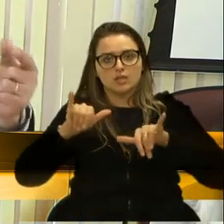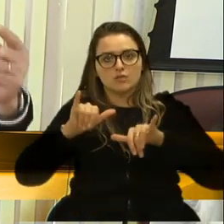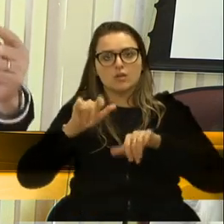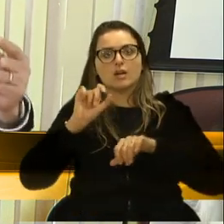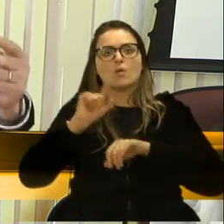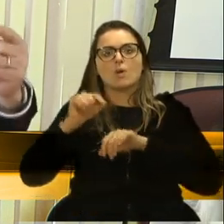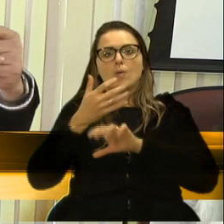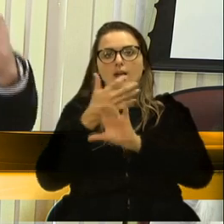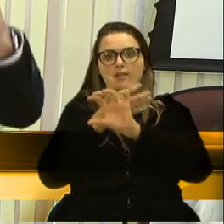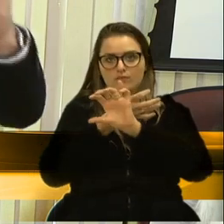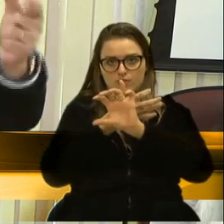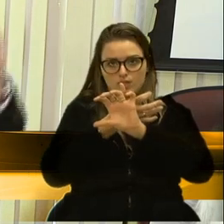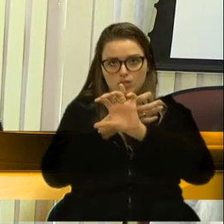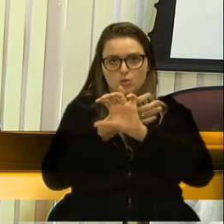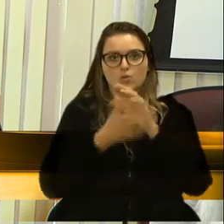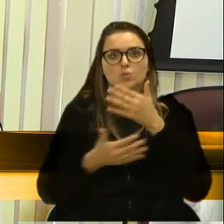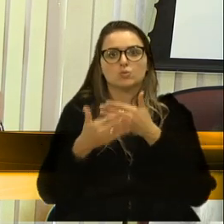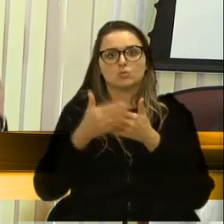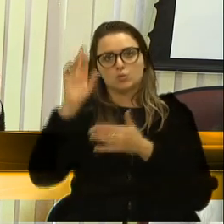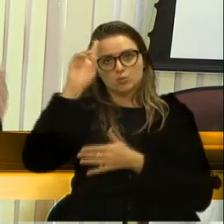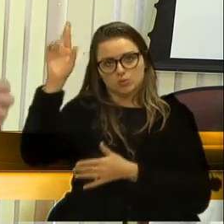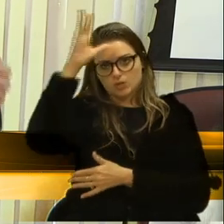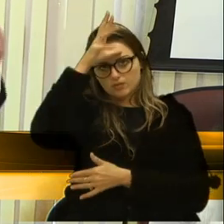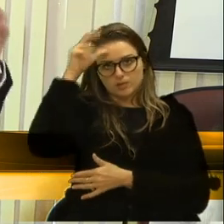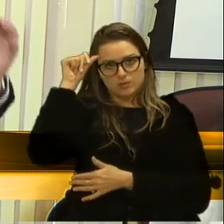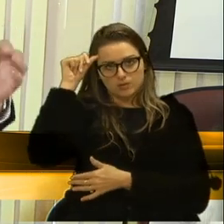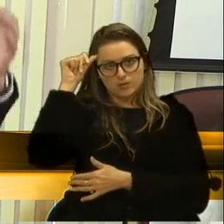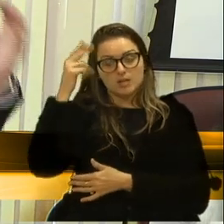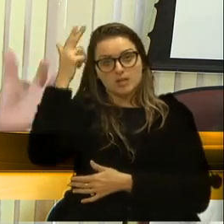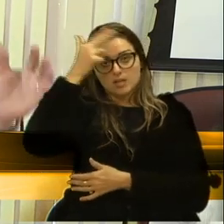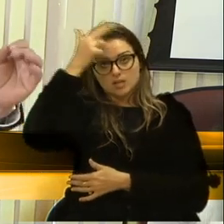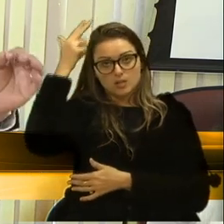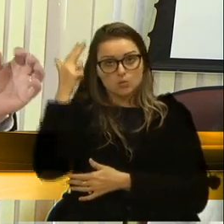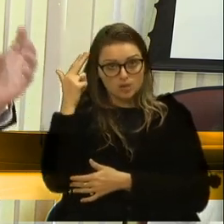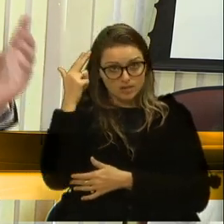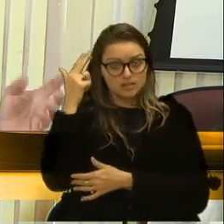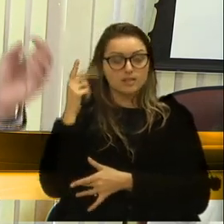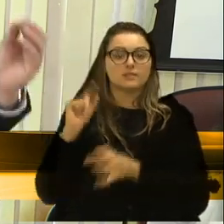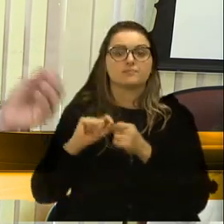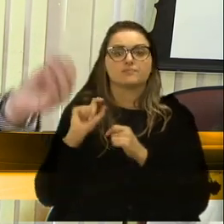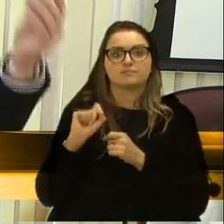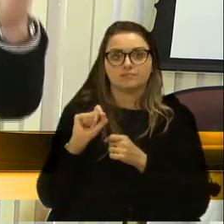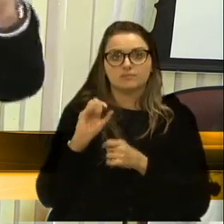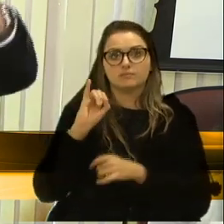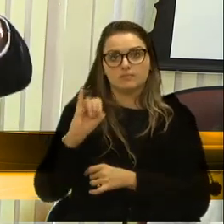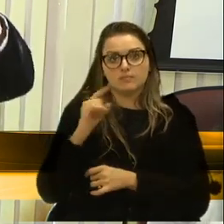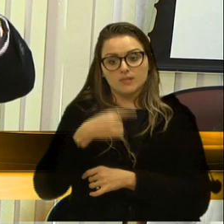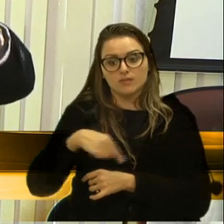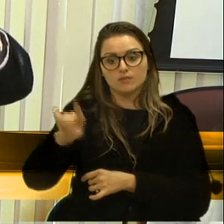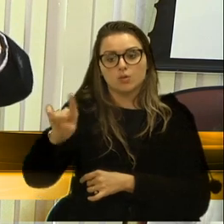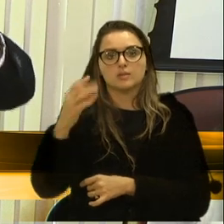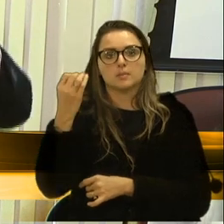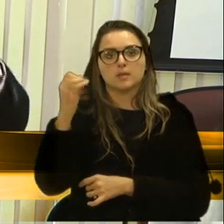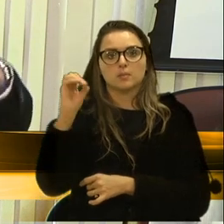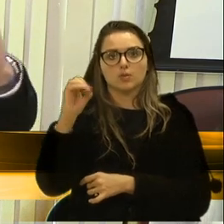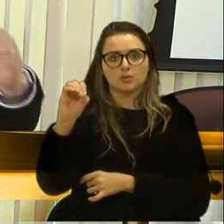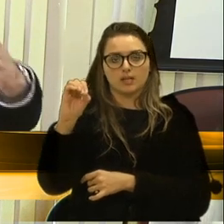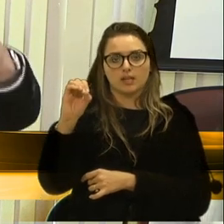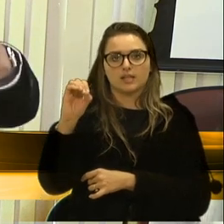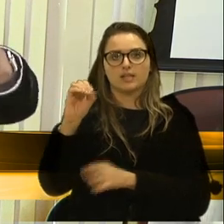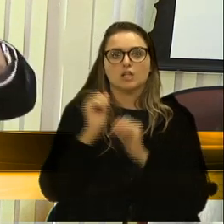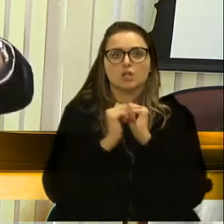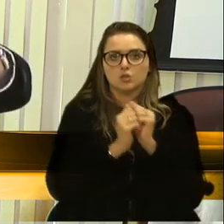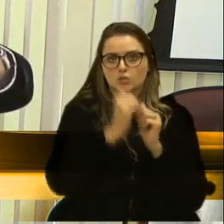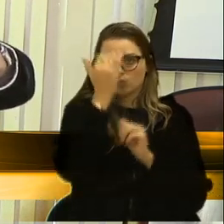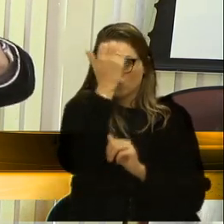conferência com os prefeitos. E o prefeito Cassina, se fosse para Porto Alegre junto com a Adiló, talvez